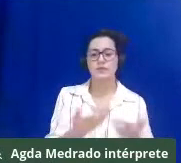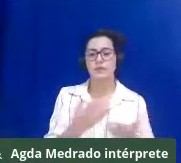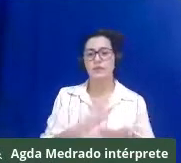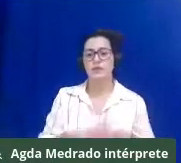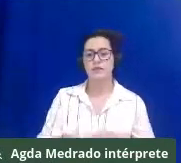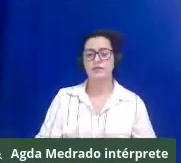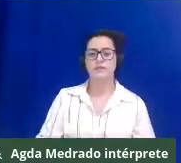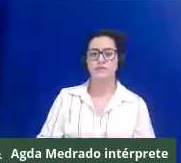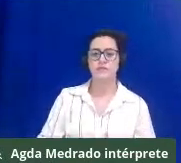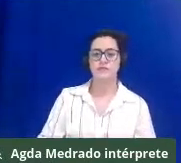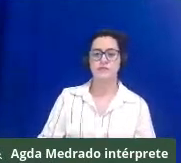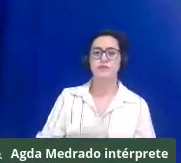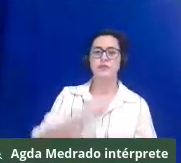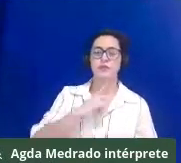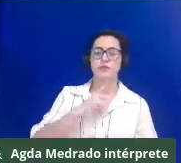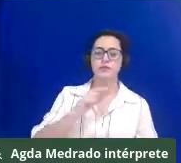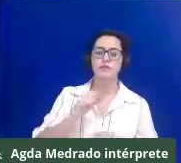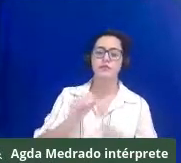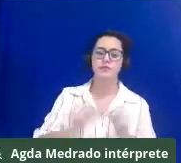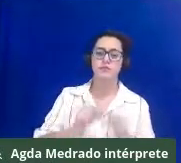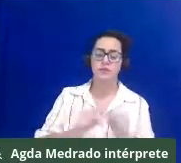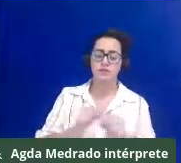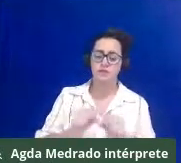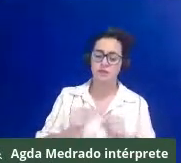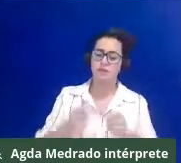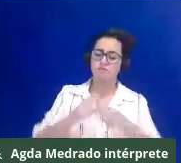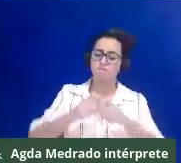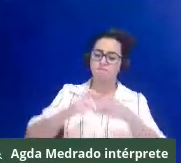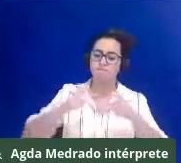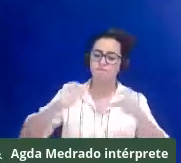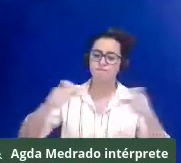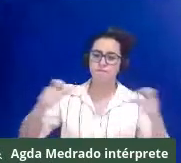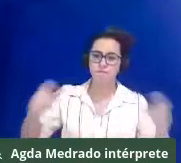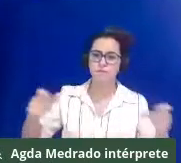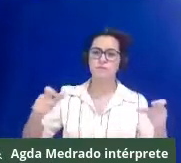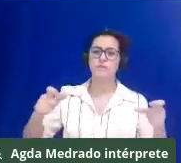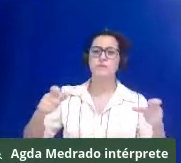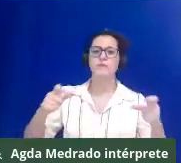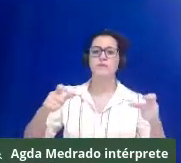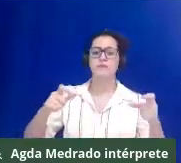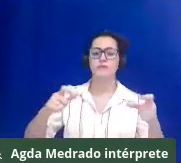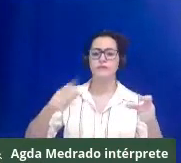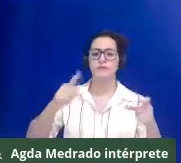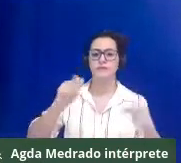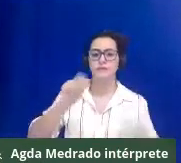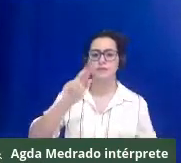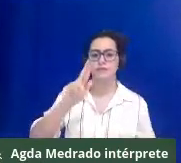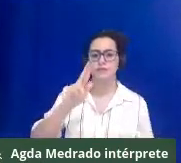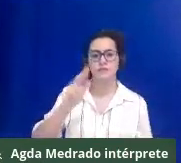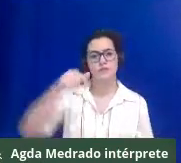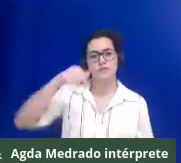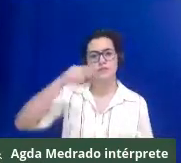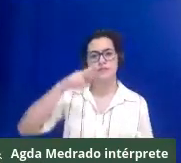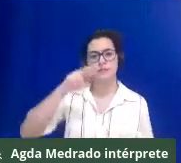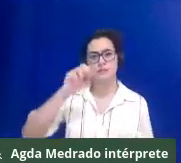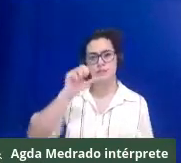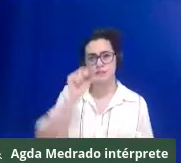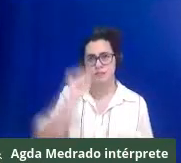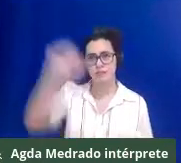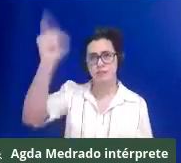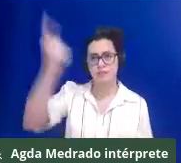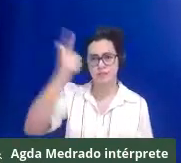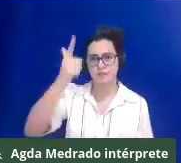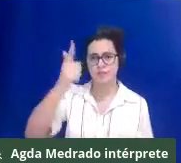tem sido o crescimento dos parques solares. Valéria aponta também para a gente que, no caso de Bom de Azul da Lapa,